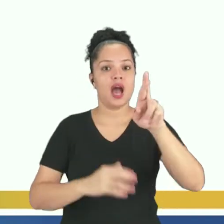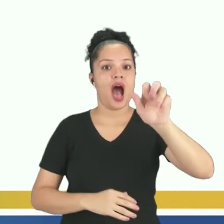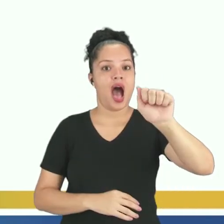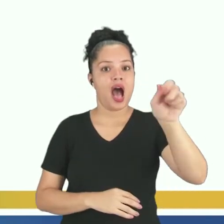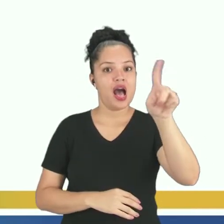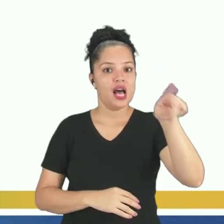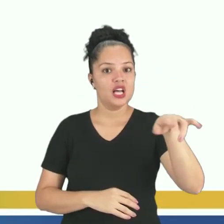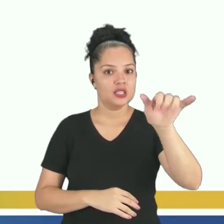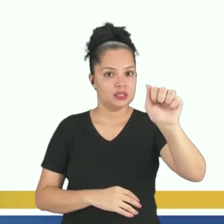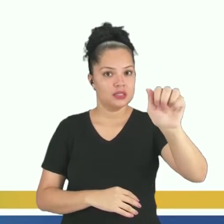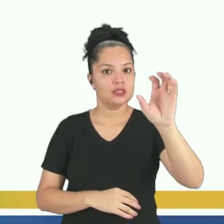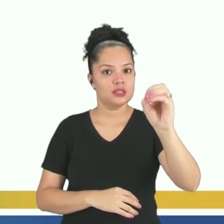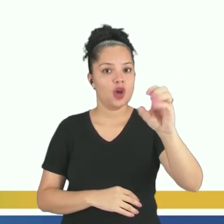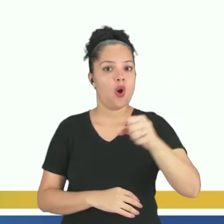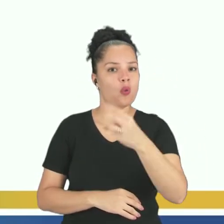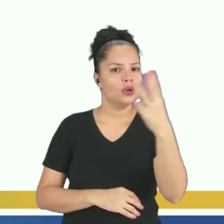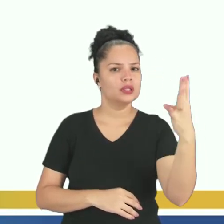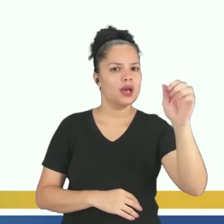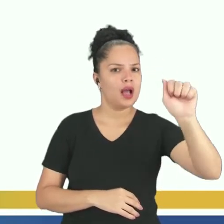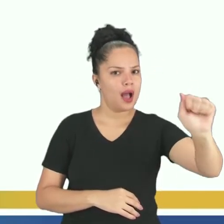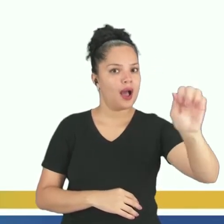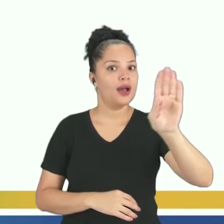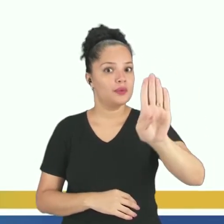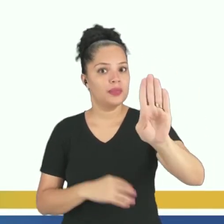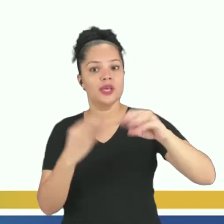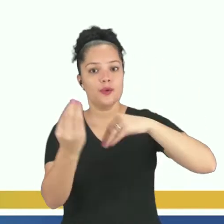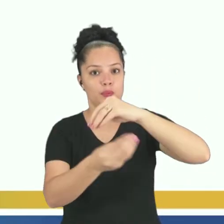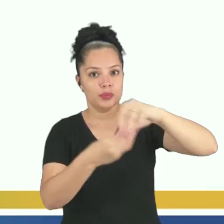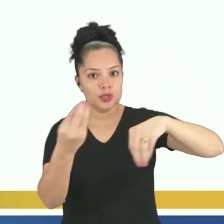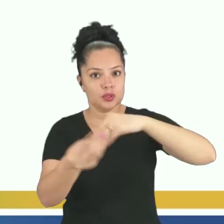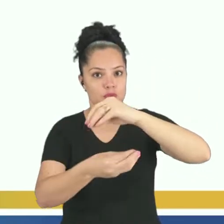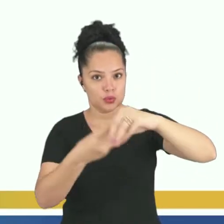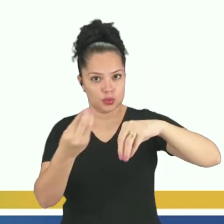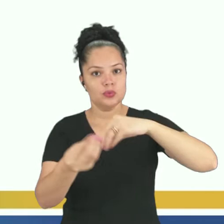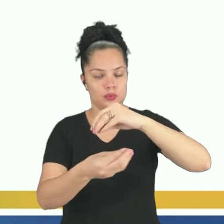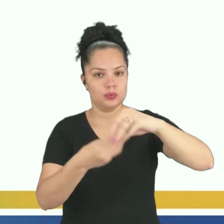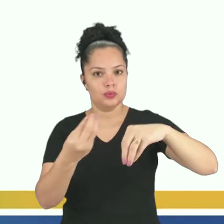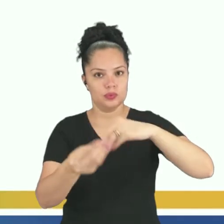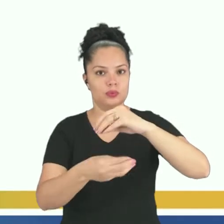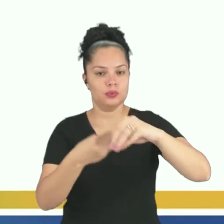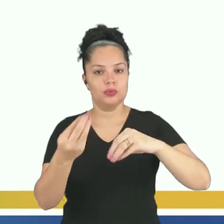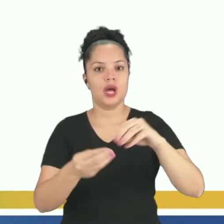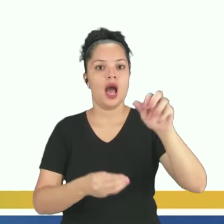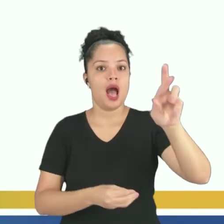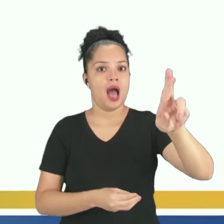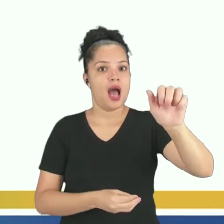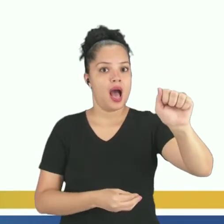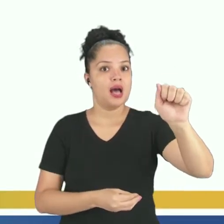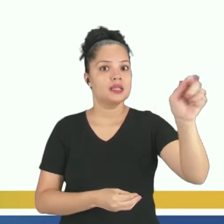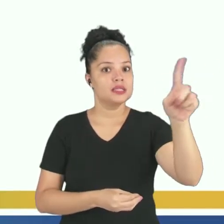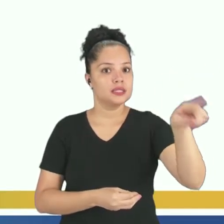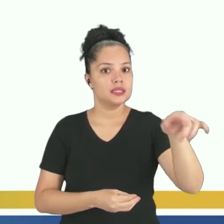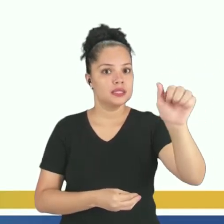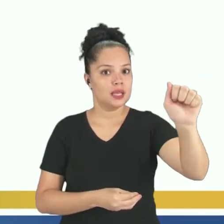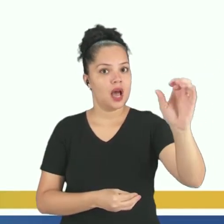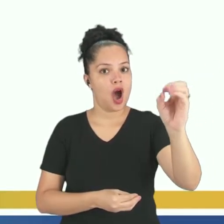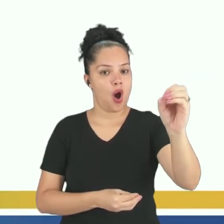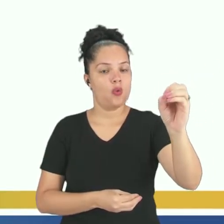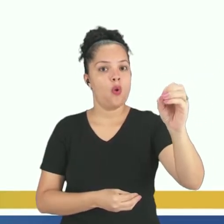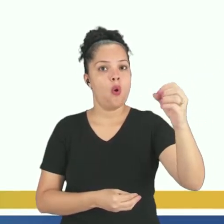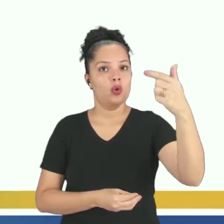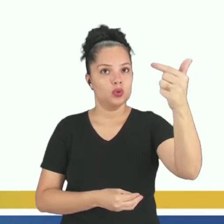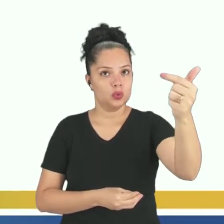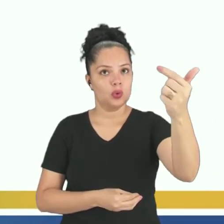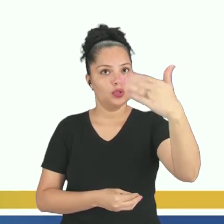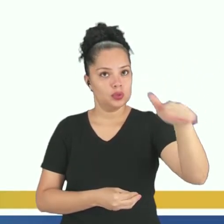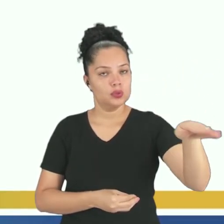quantidade das substâncias A e B na mistura formada é na razão de dois para quatro, ou seja, a fração